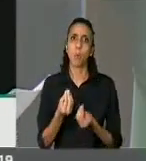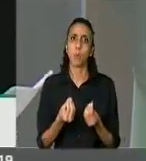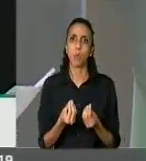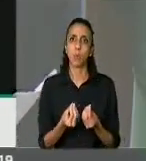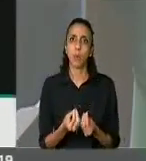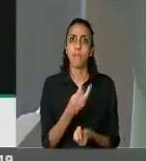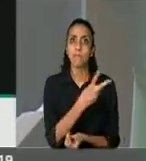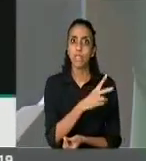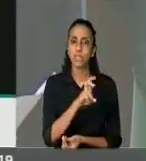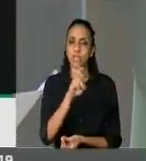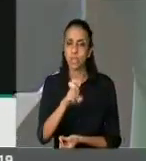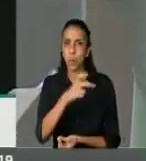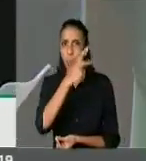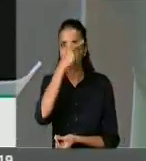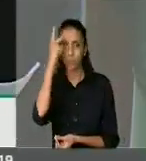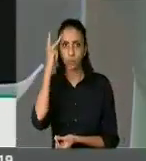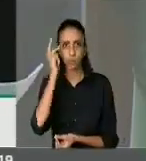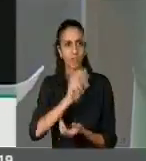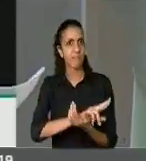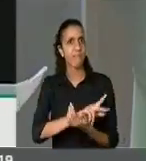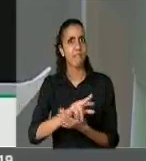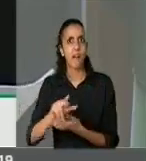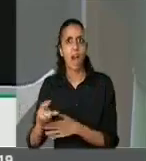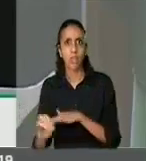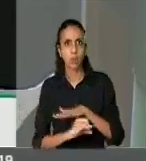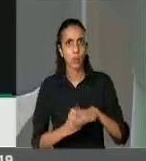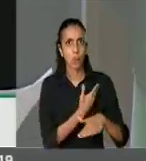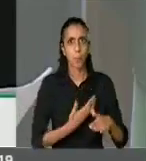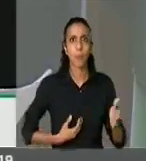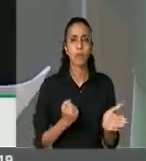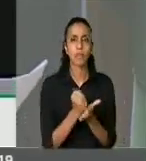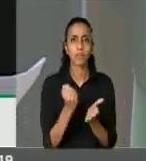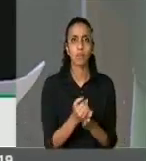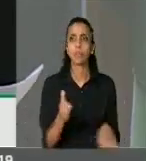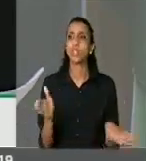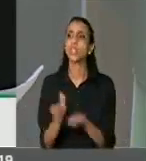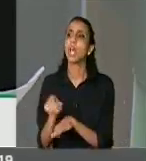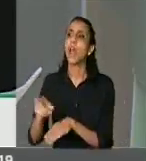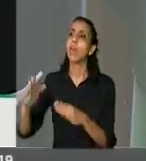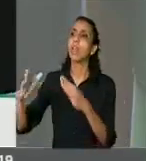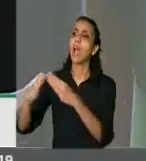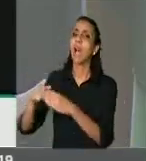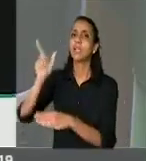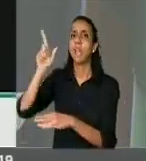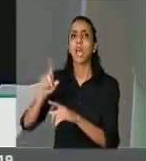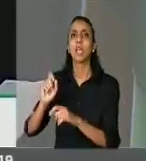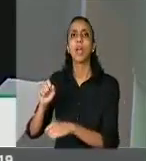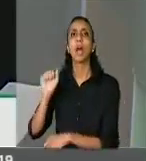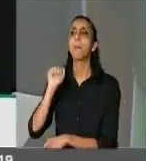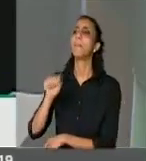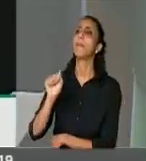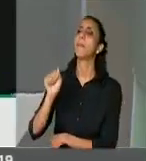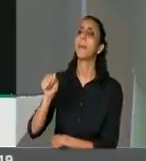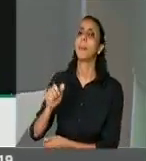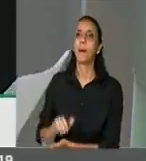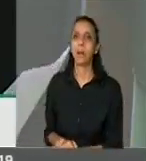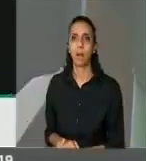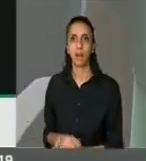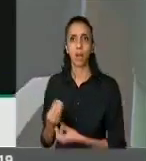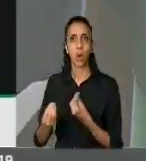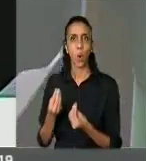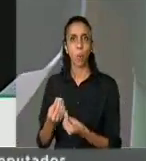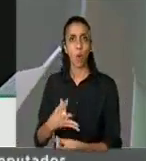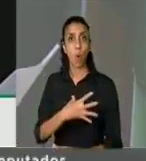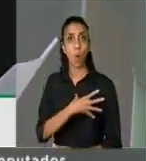25 pessoas dos mais diversos órgãos oficiais, na casa de um agricultor, onde estavam apenas o filho de 14